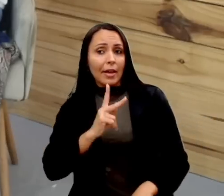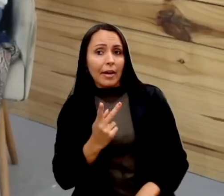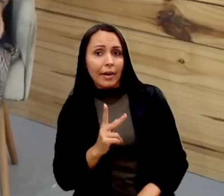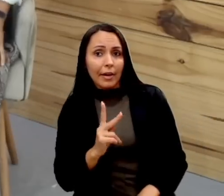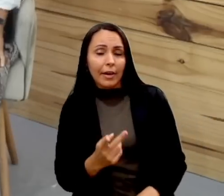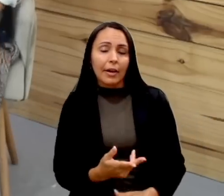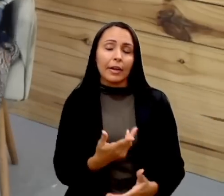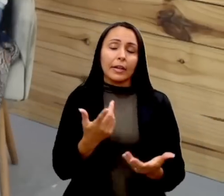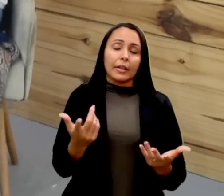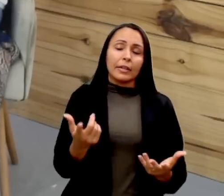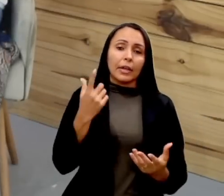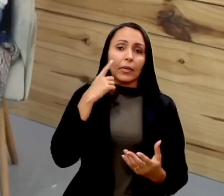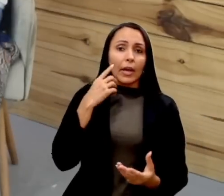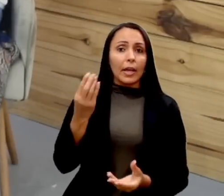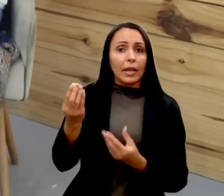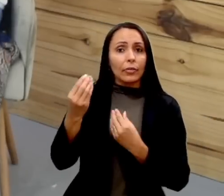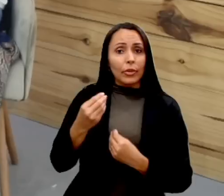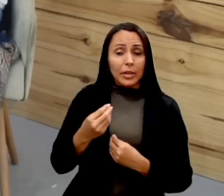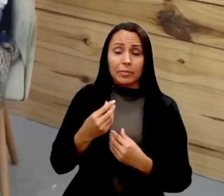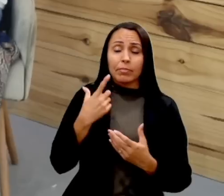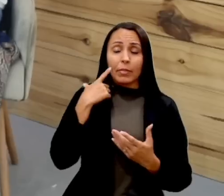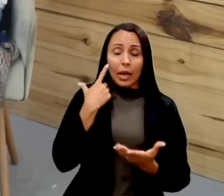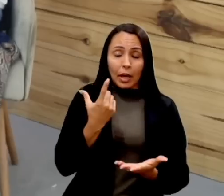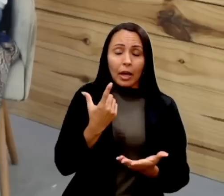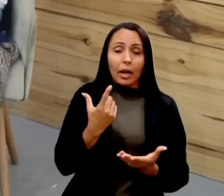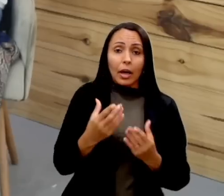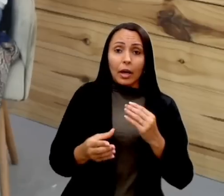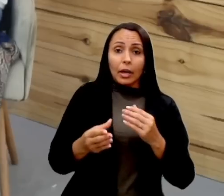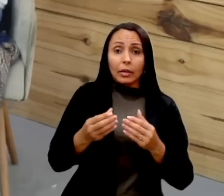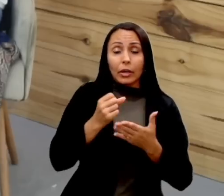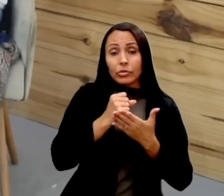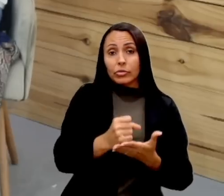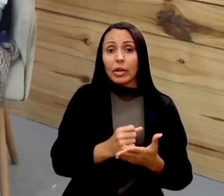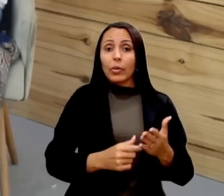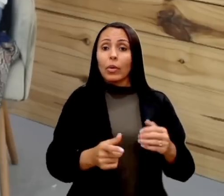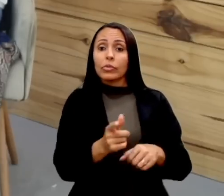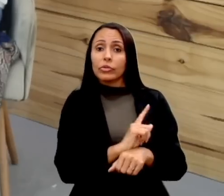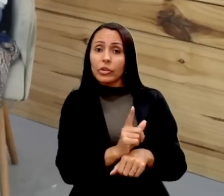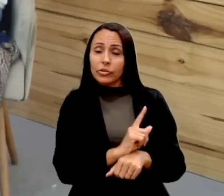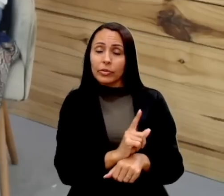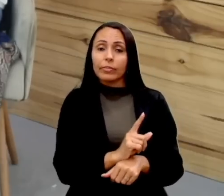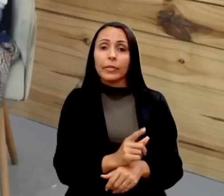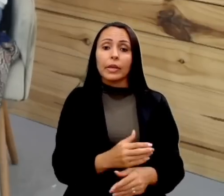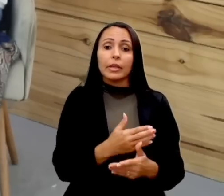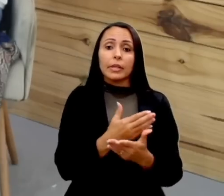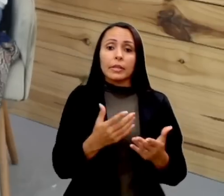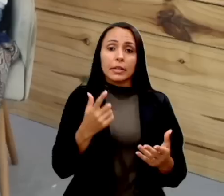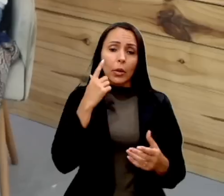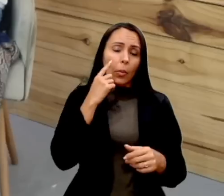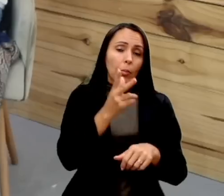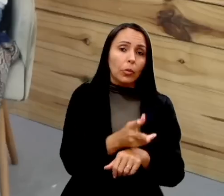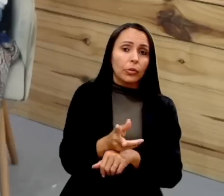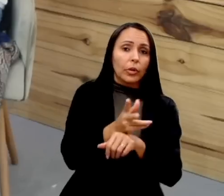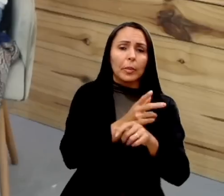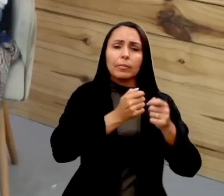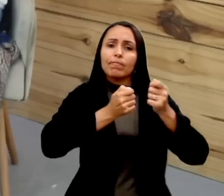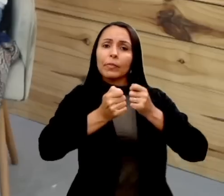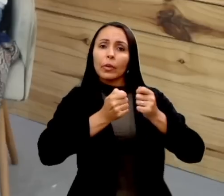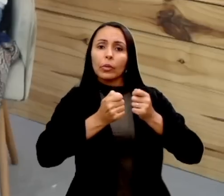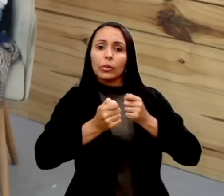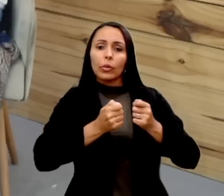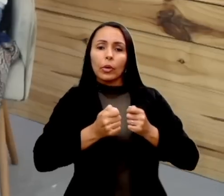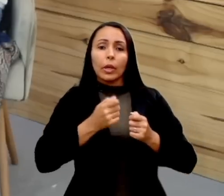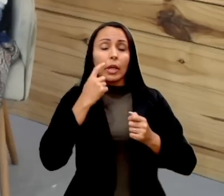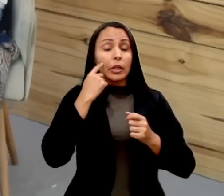ferramentas, elas vêm para contribuir, sobretudo com a gestão e criar o mecanismo de monitoramento e controle. Então, eu fiz um